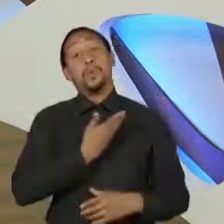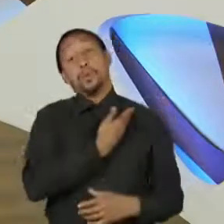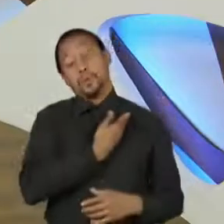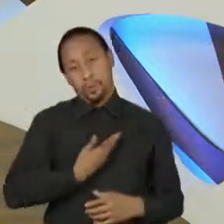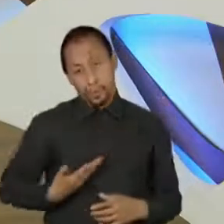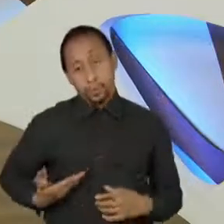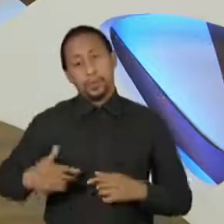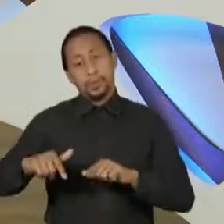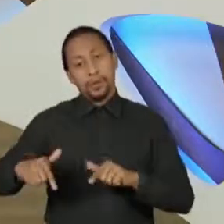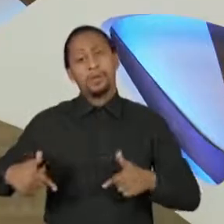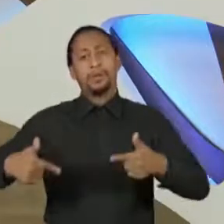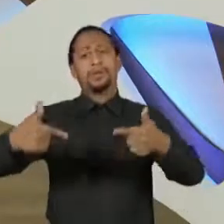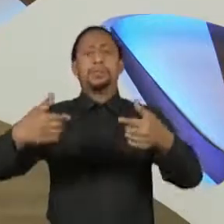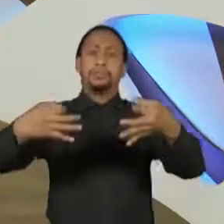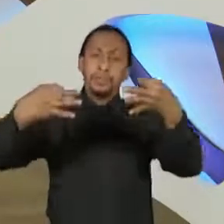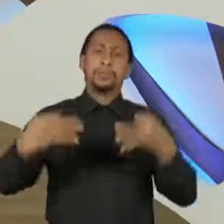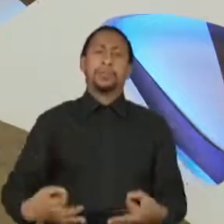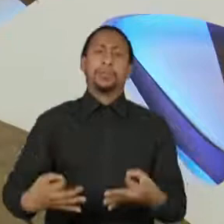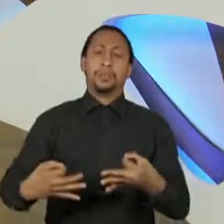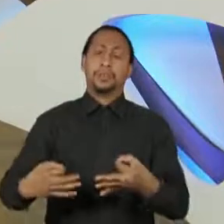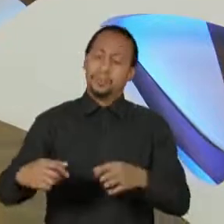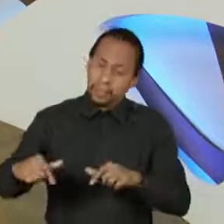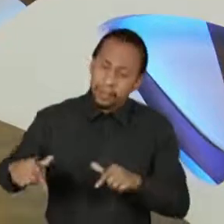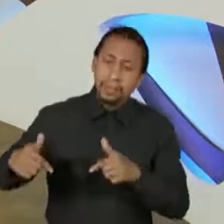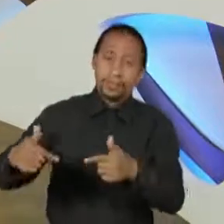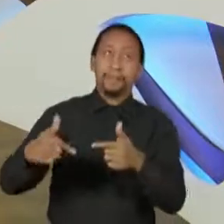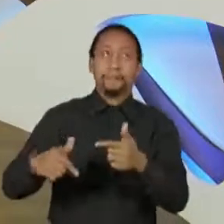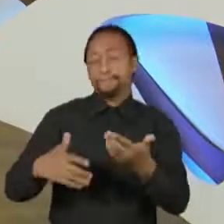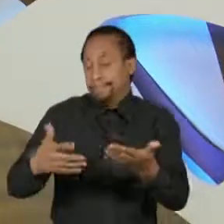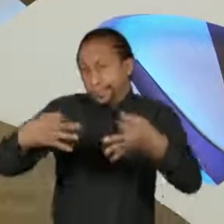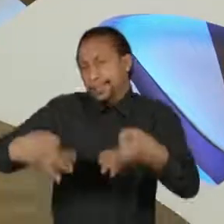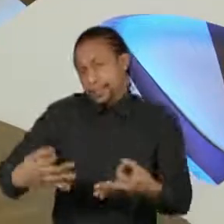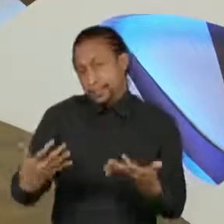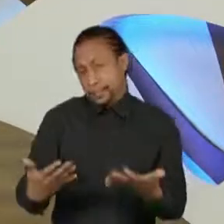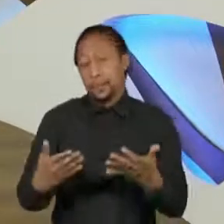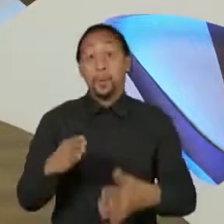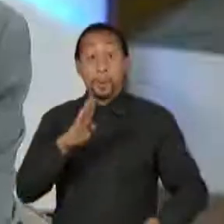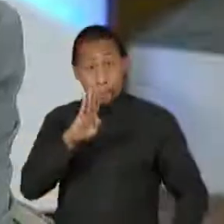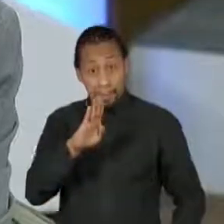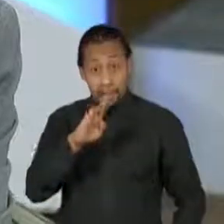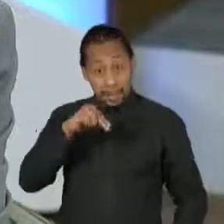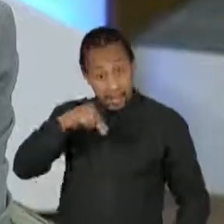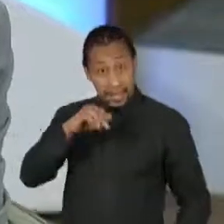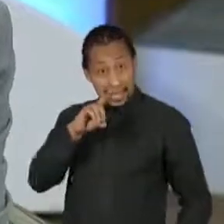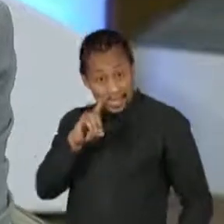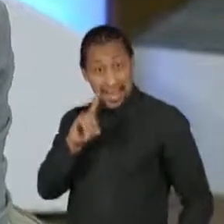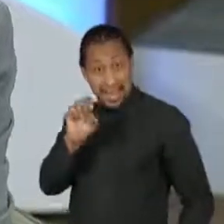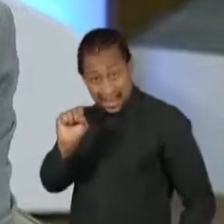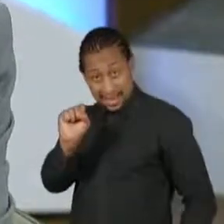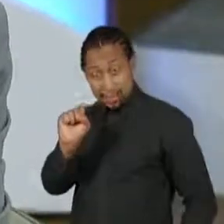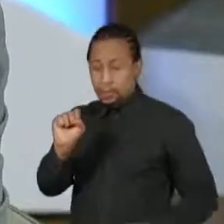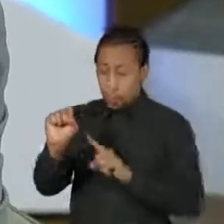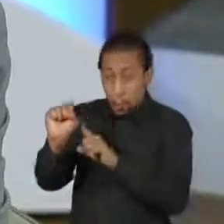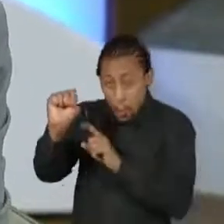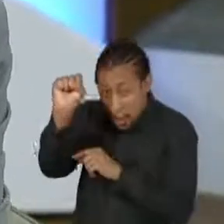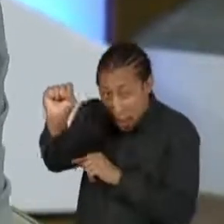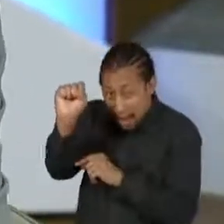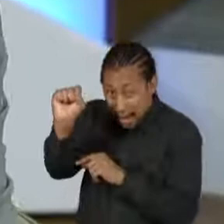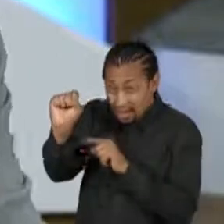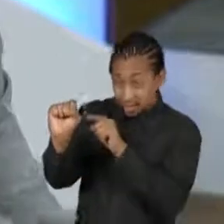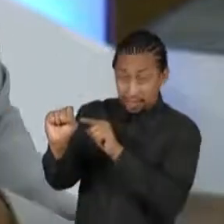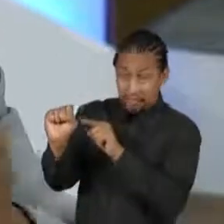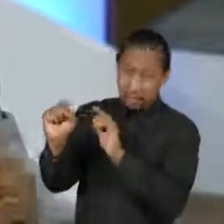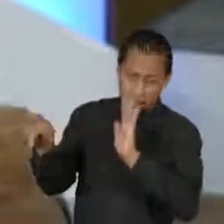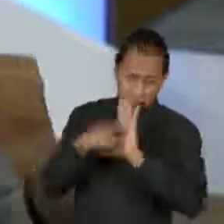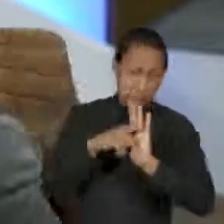para operar aquilo que tem que ser feito. O BNDES, o S do Banco Nacional de Desenvolvimento Econômico, esse S